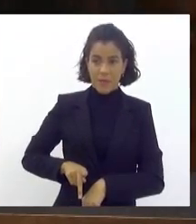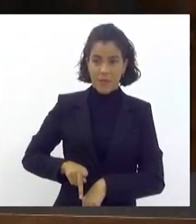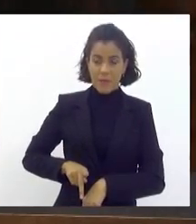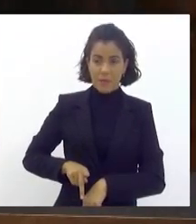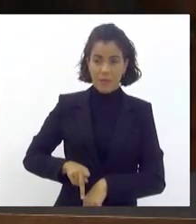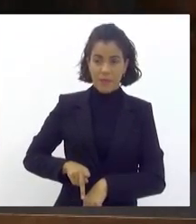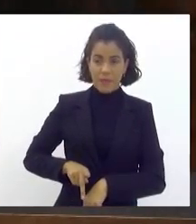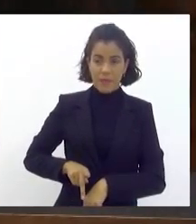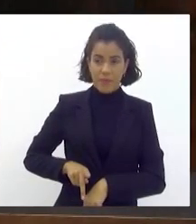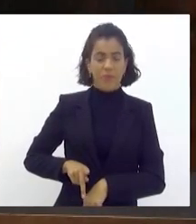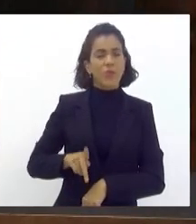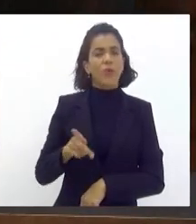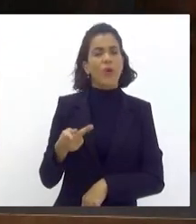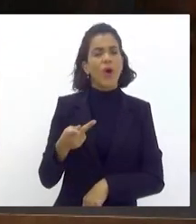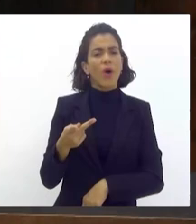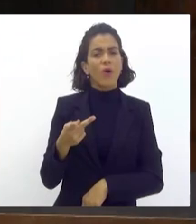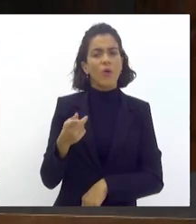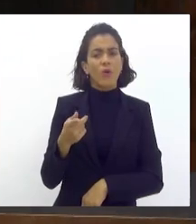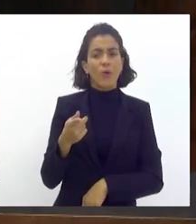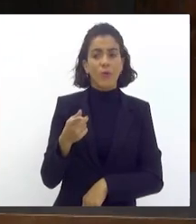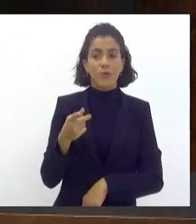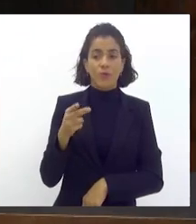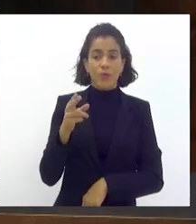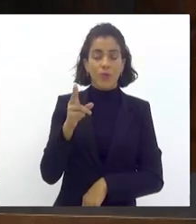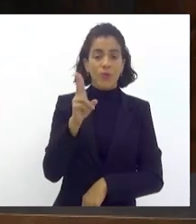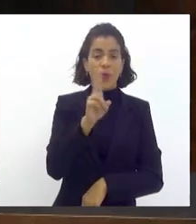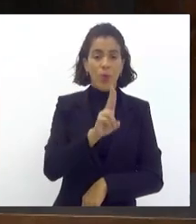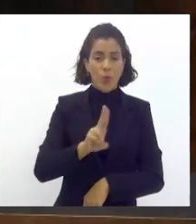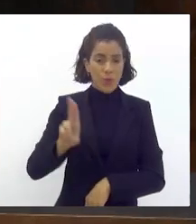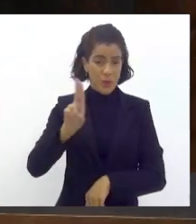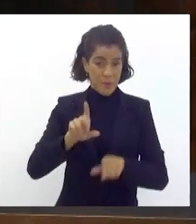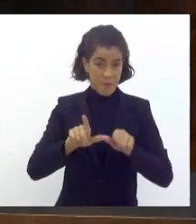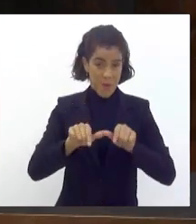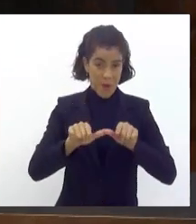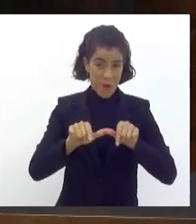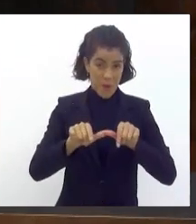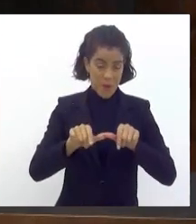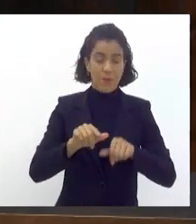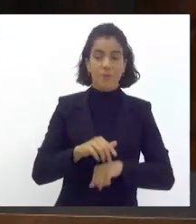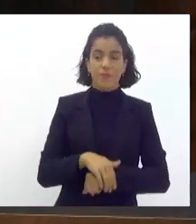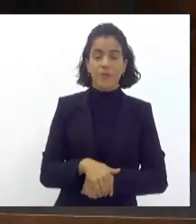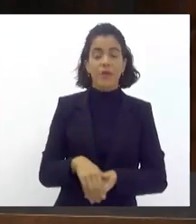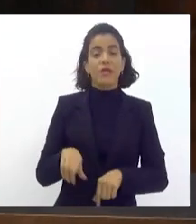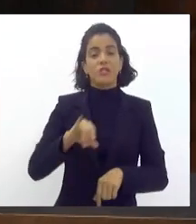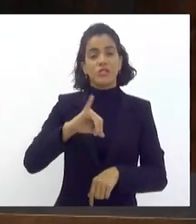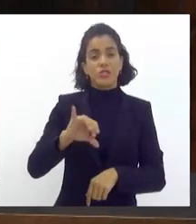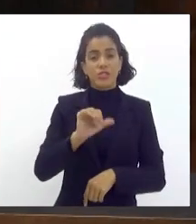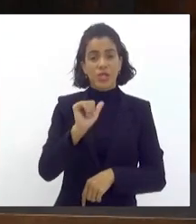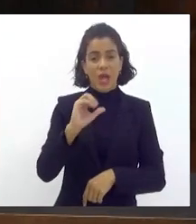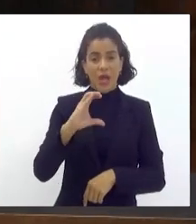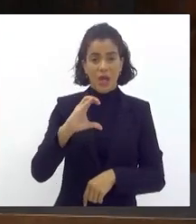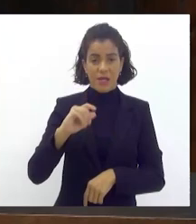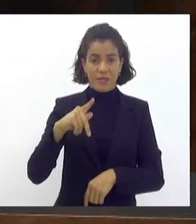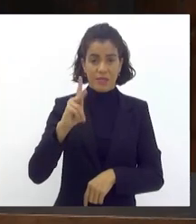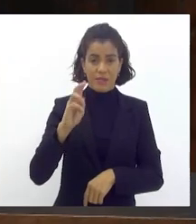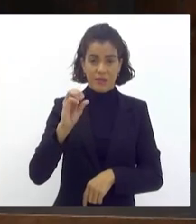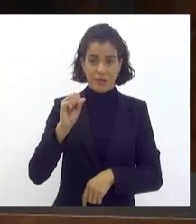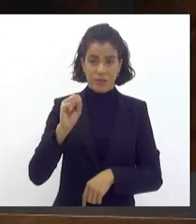que escola? da Unidos de Bangu, seja muito bem-vindo. Jackson da Cruz Fonseca,